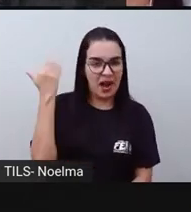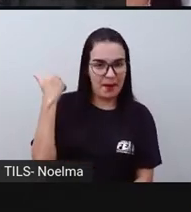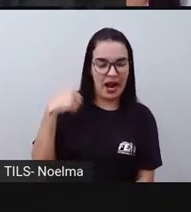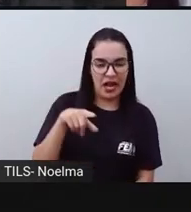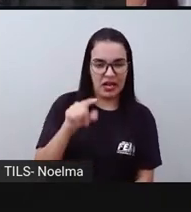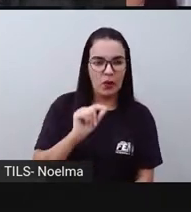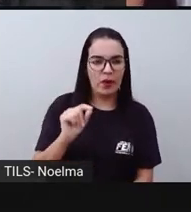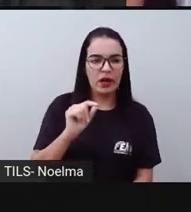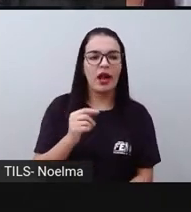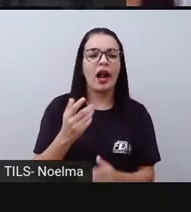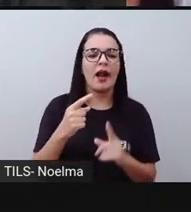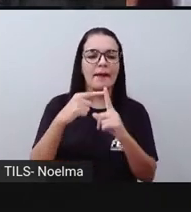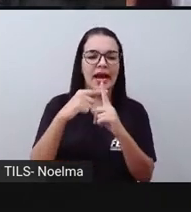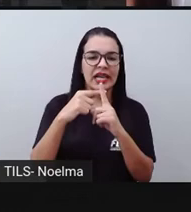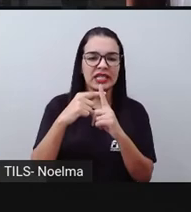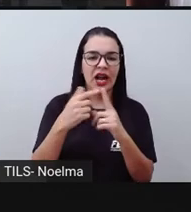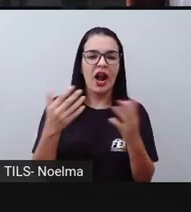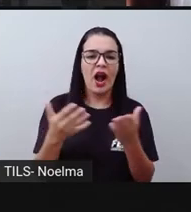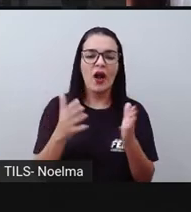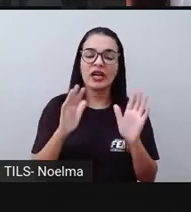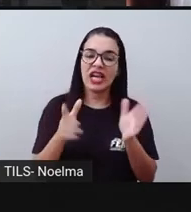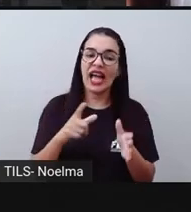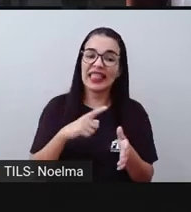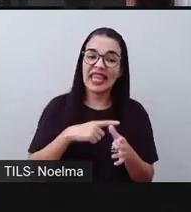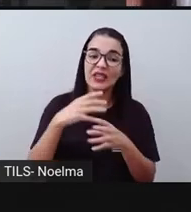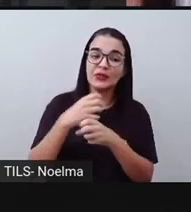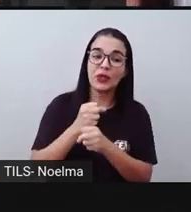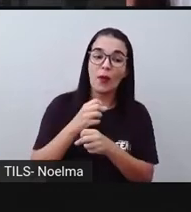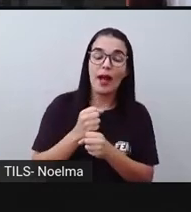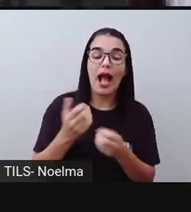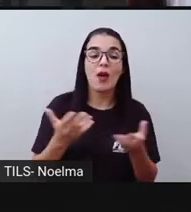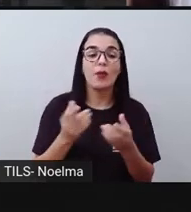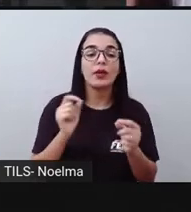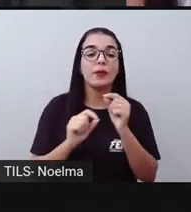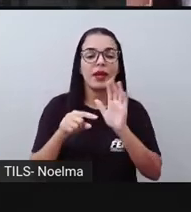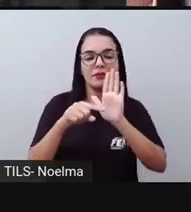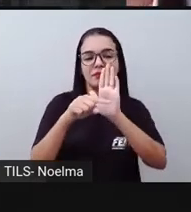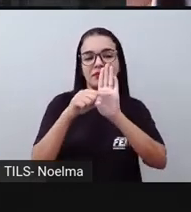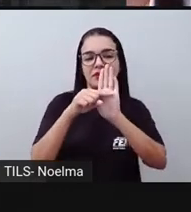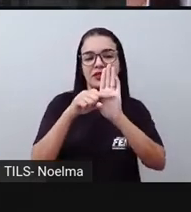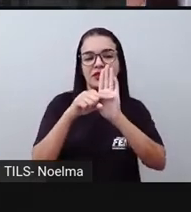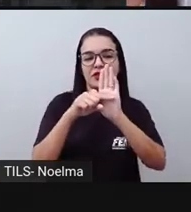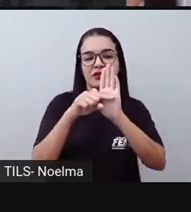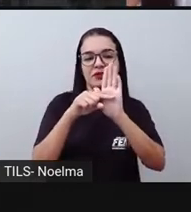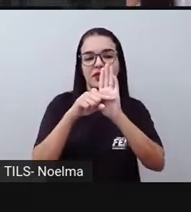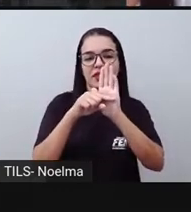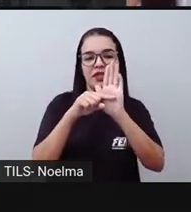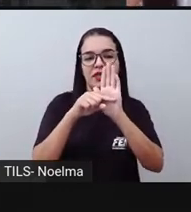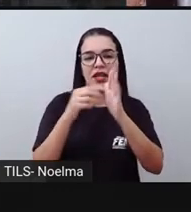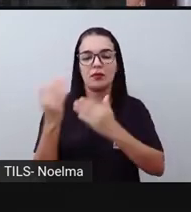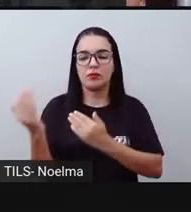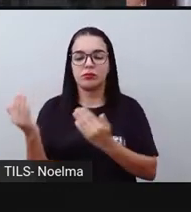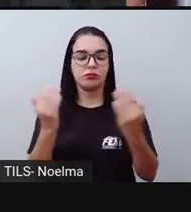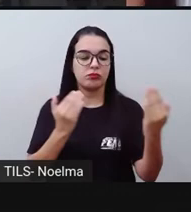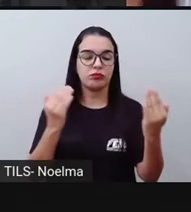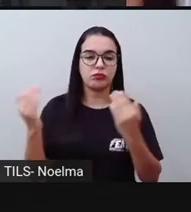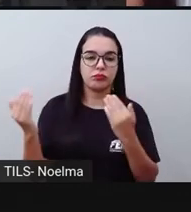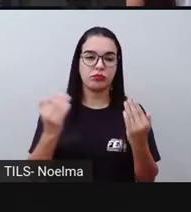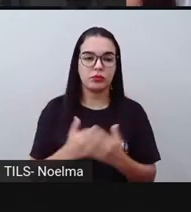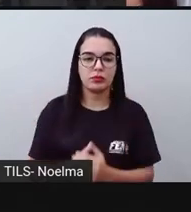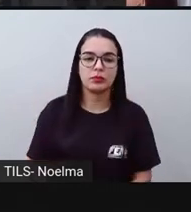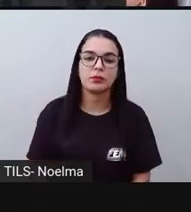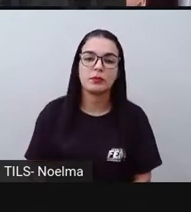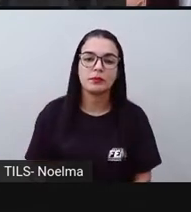Mas aqui, agora eu já tenho o total de bolinhas. Eu quero saber a diferença entre determinados valores.